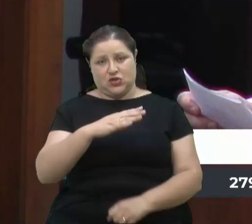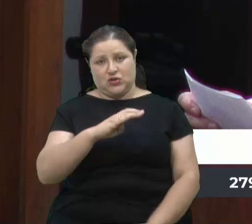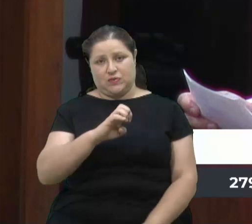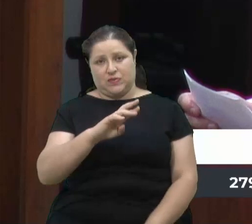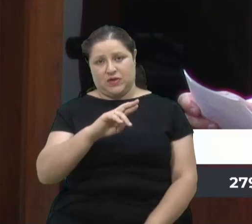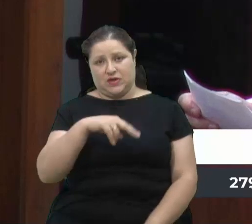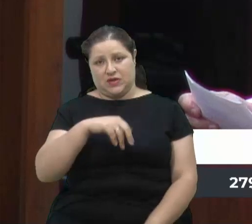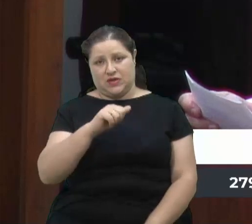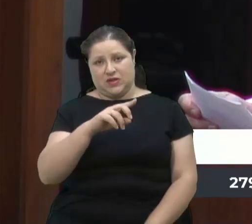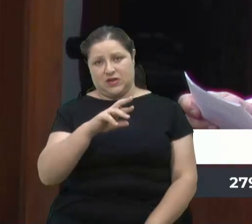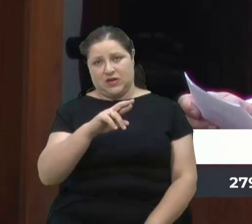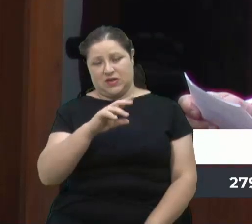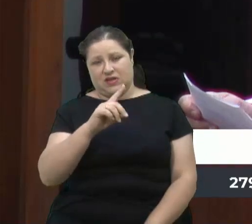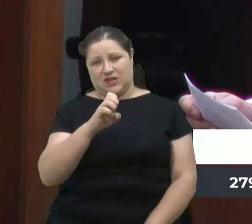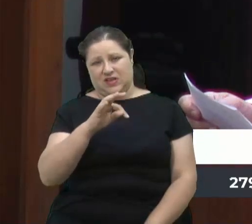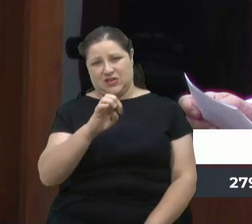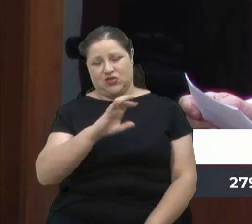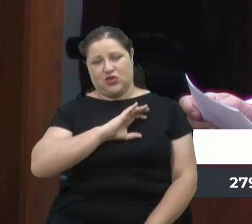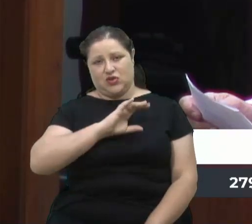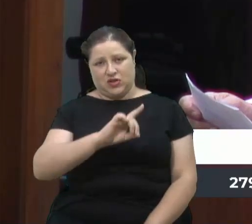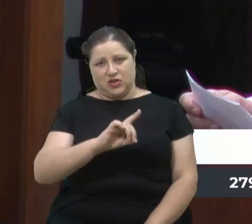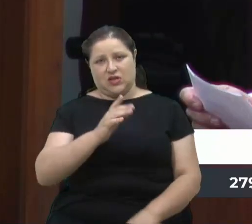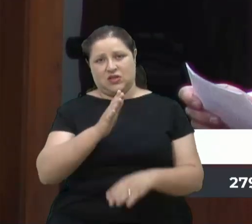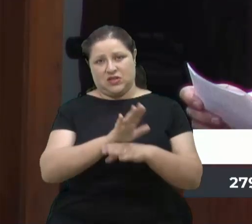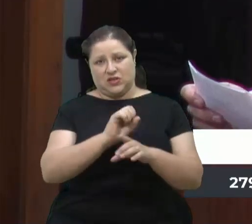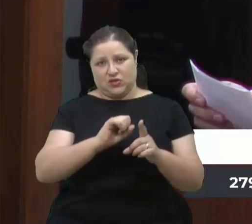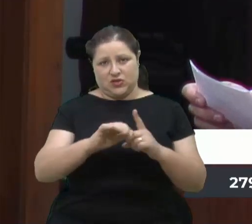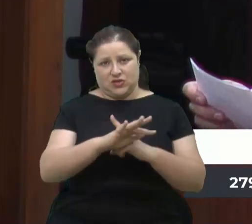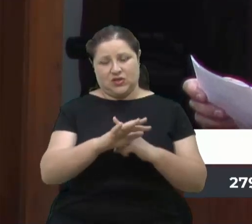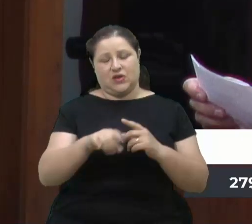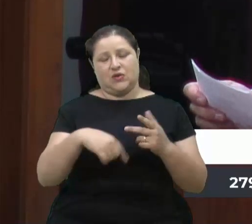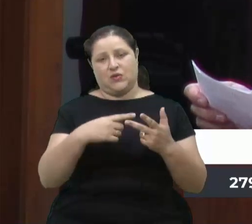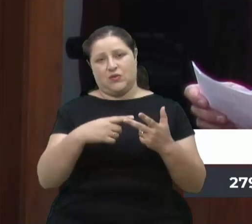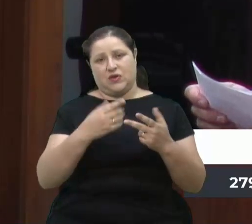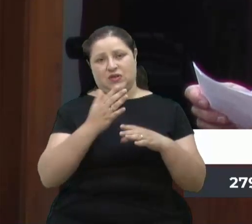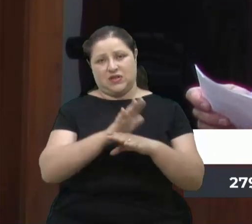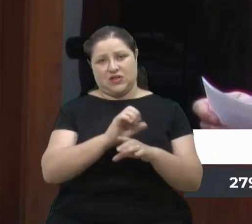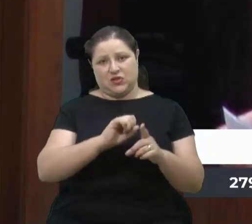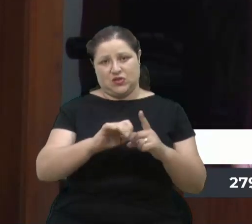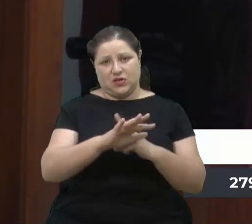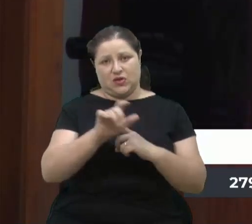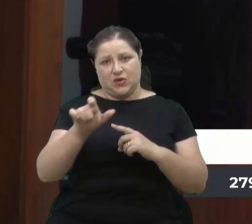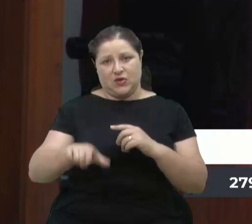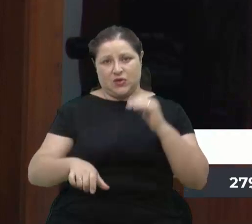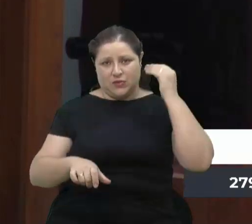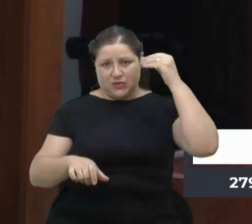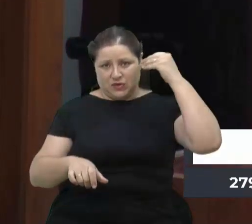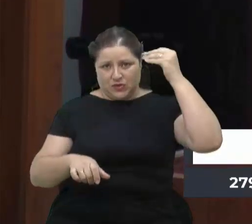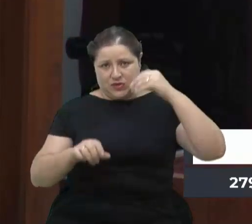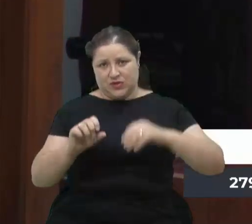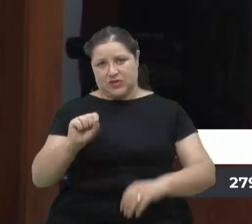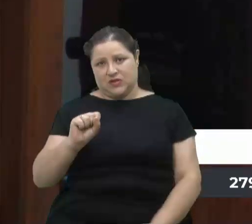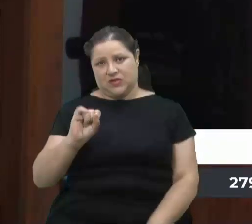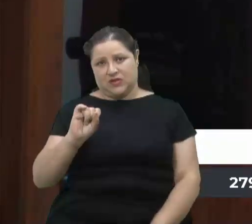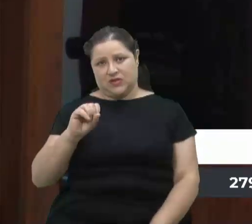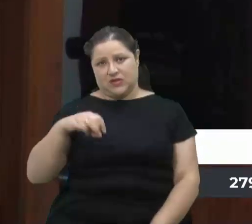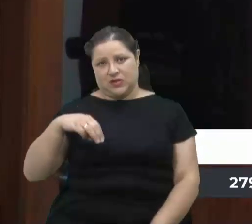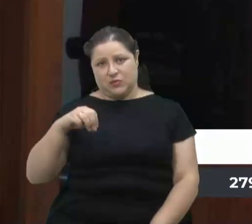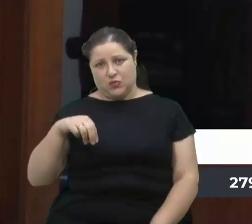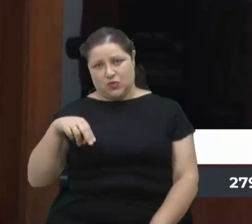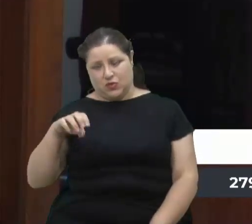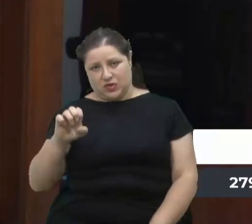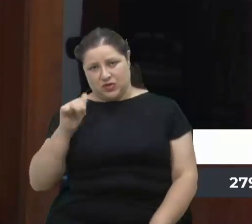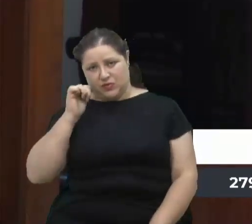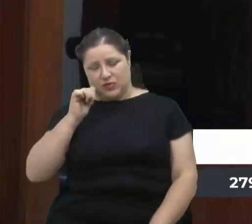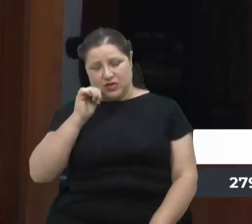coordenadora do setor de assistência social Aneura, assistente social Silvia e a psicóloga Simone. Para o